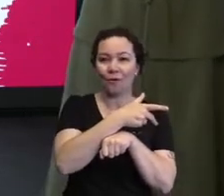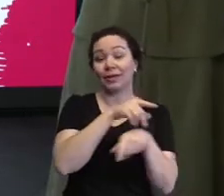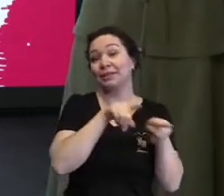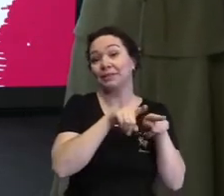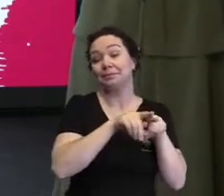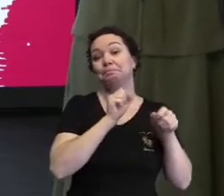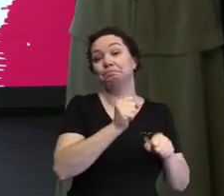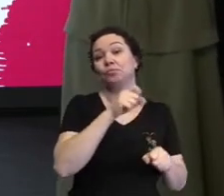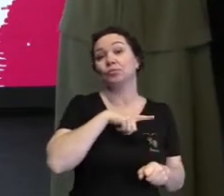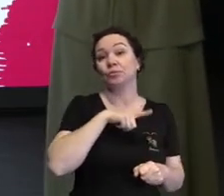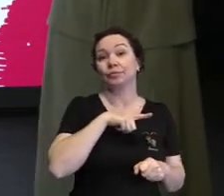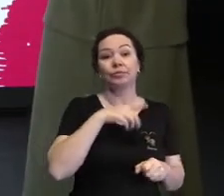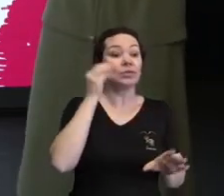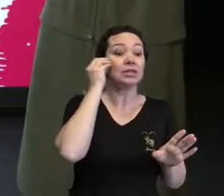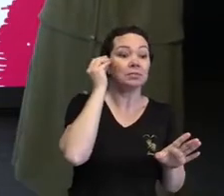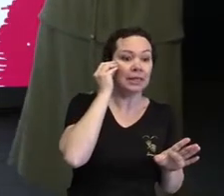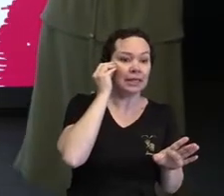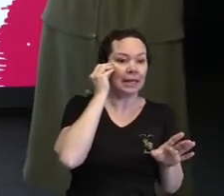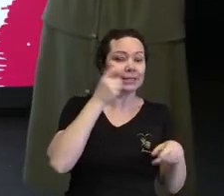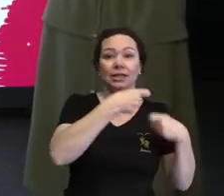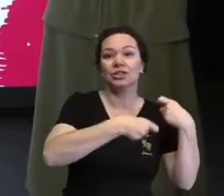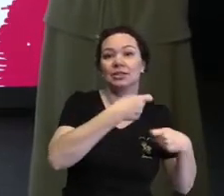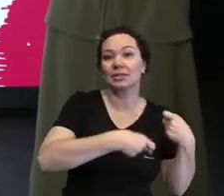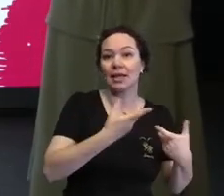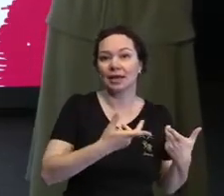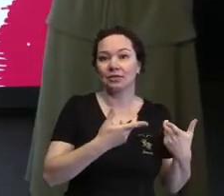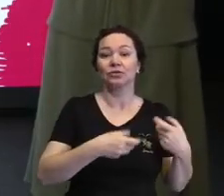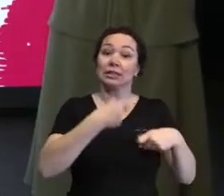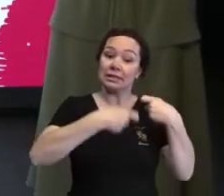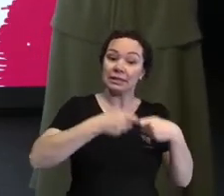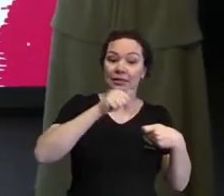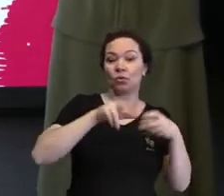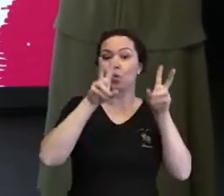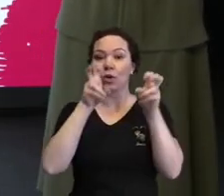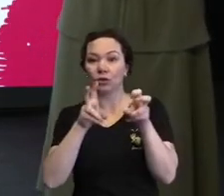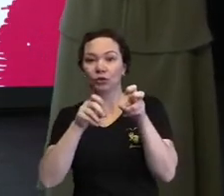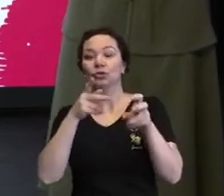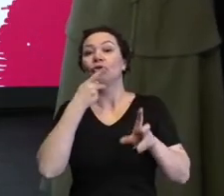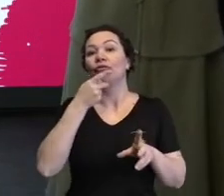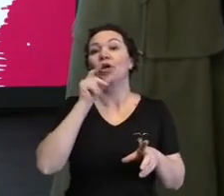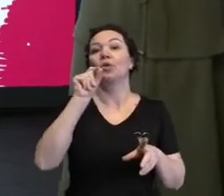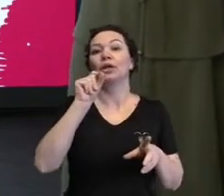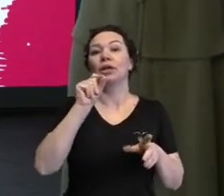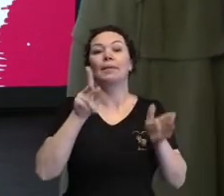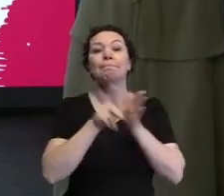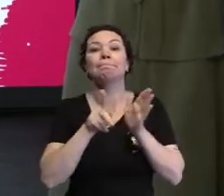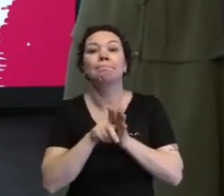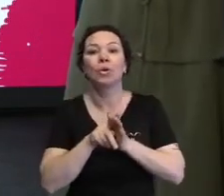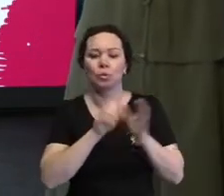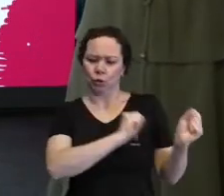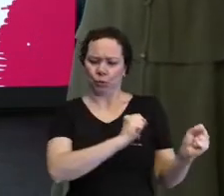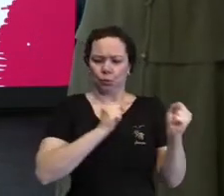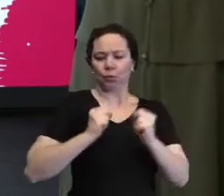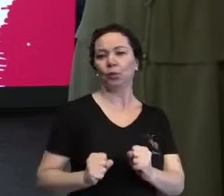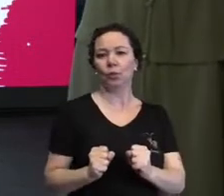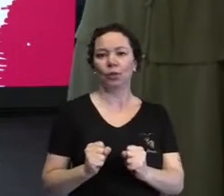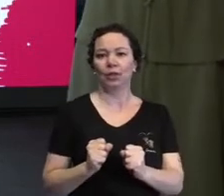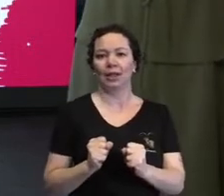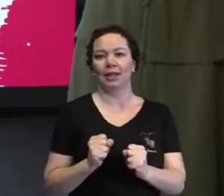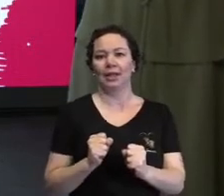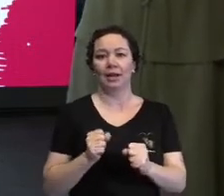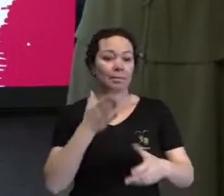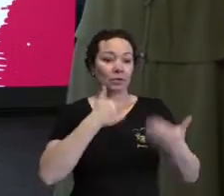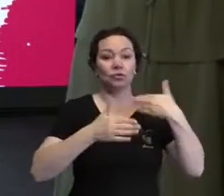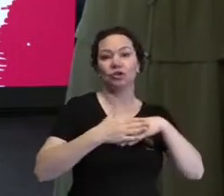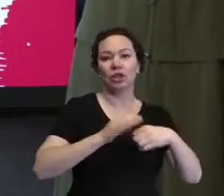também em experiências sexuais. E a sexualidade, ela fala do nosso ânima e do nosso empoderamento de uma forma como um